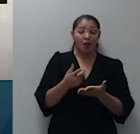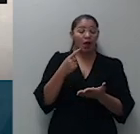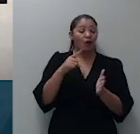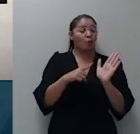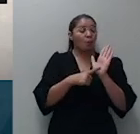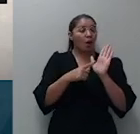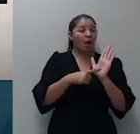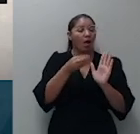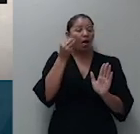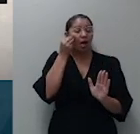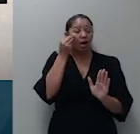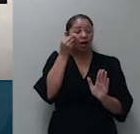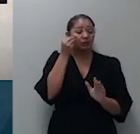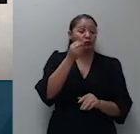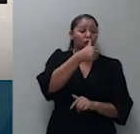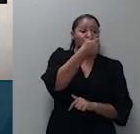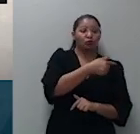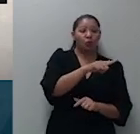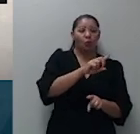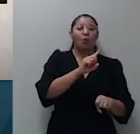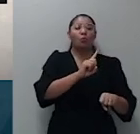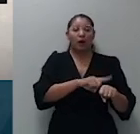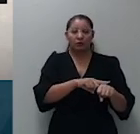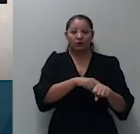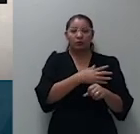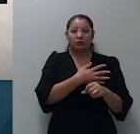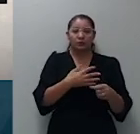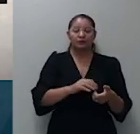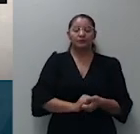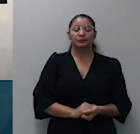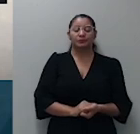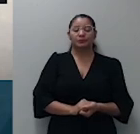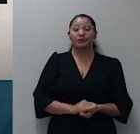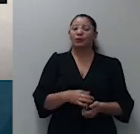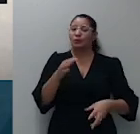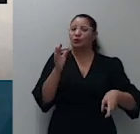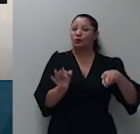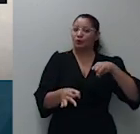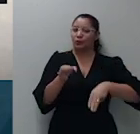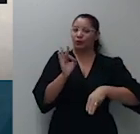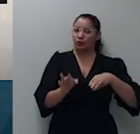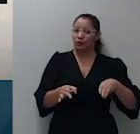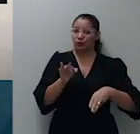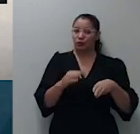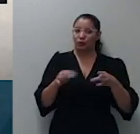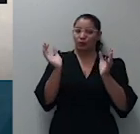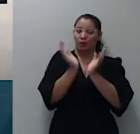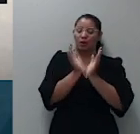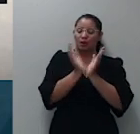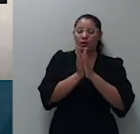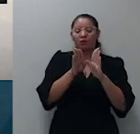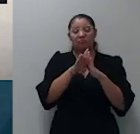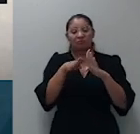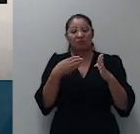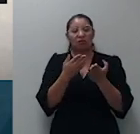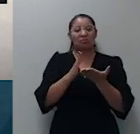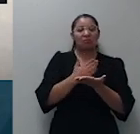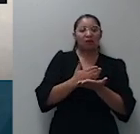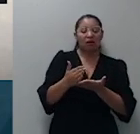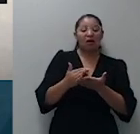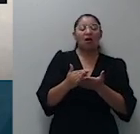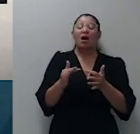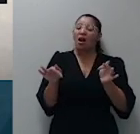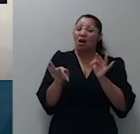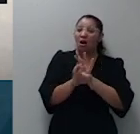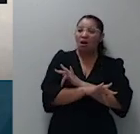ministros Raul Aújo, Marisa Belgalotti, Antônio Carlos Ferreira e Marco Bussi, foi aberta a sessão. Encerrou-se a sessão às 18 horas e